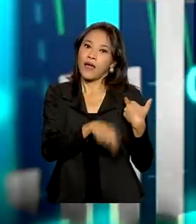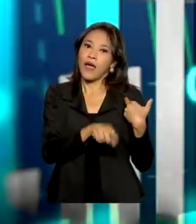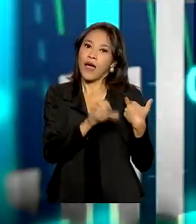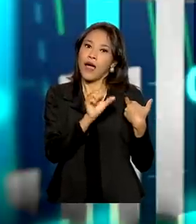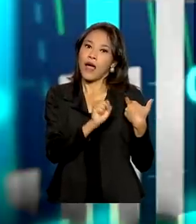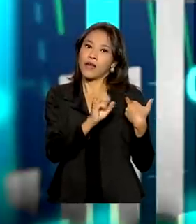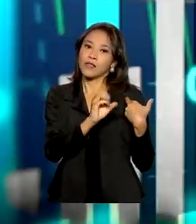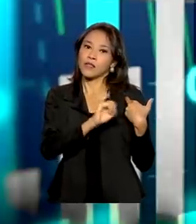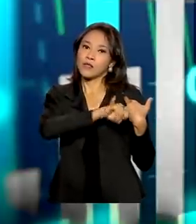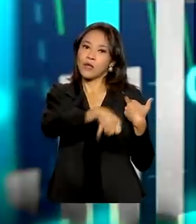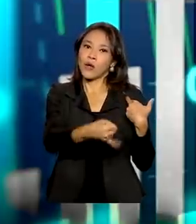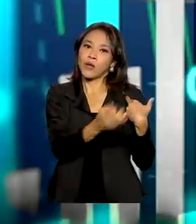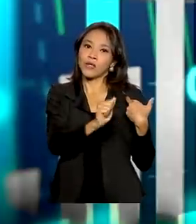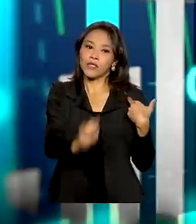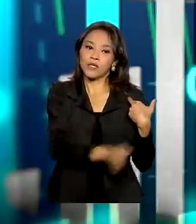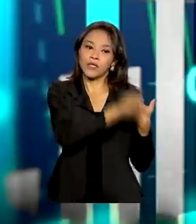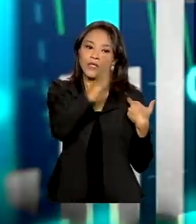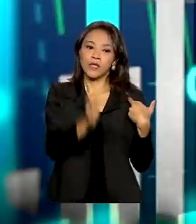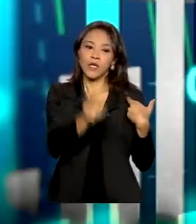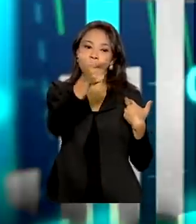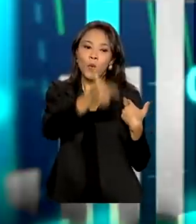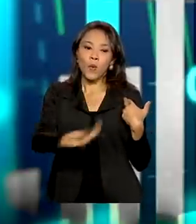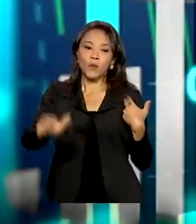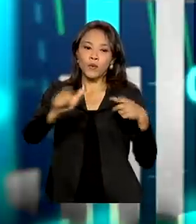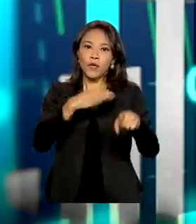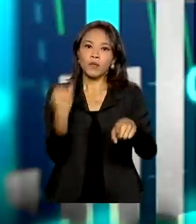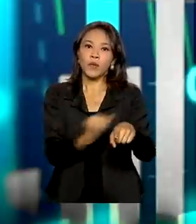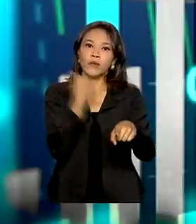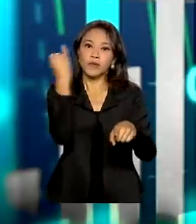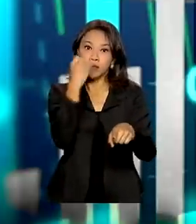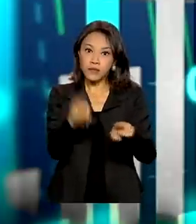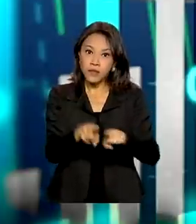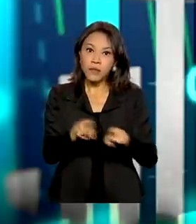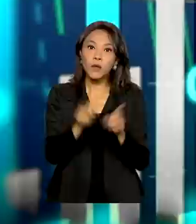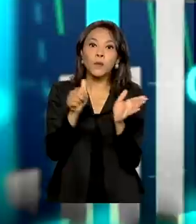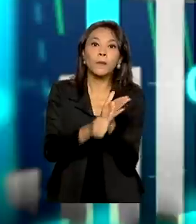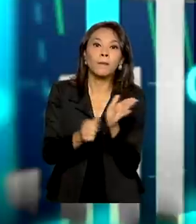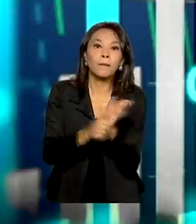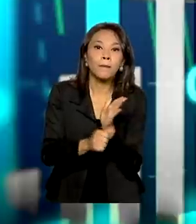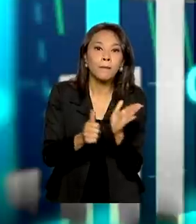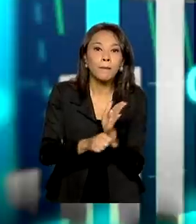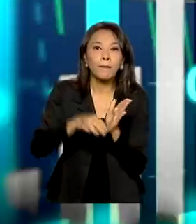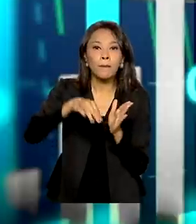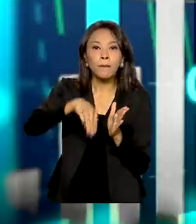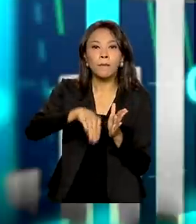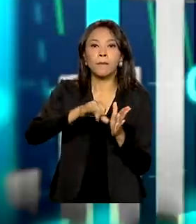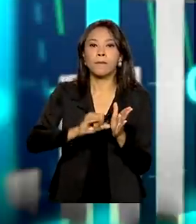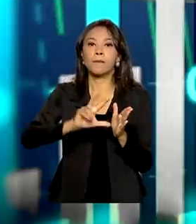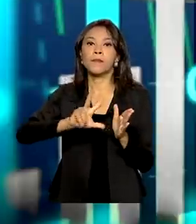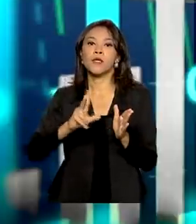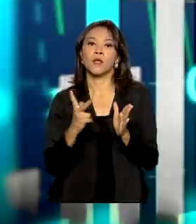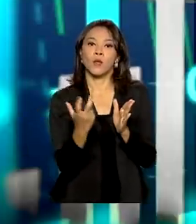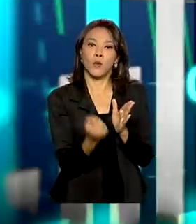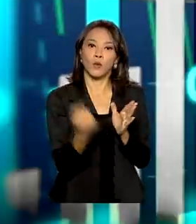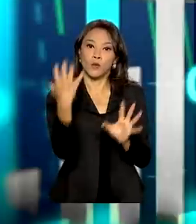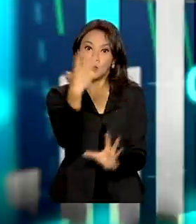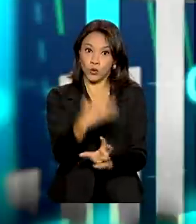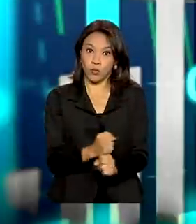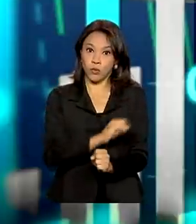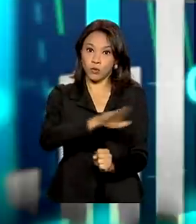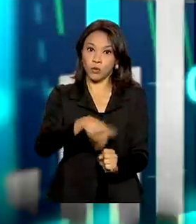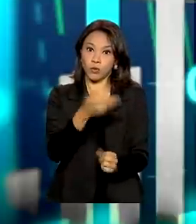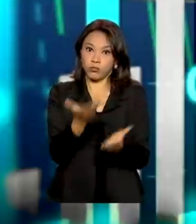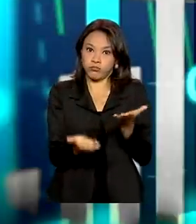E também, um outro importante produto, para nós, é o milho, cuja safra total estimada